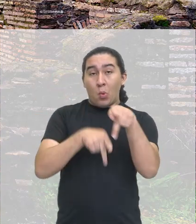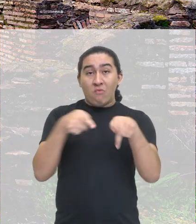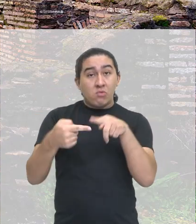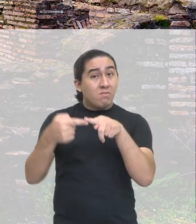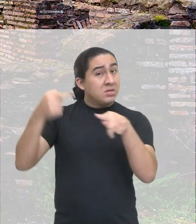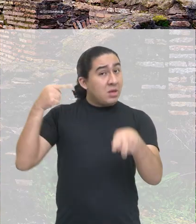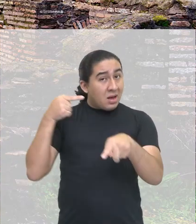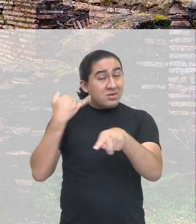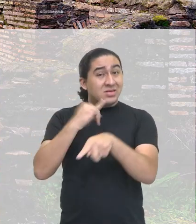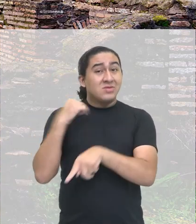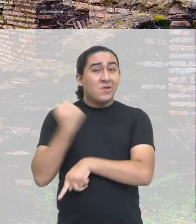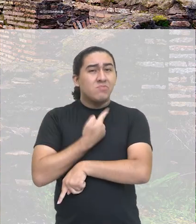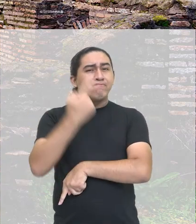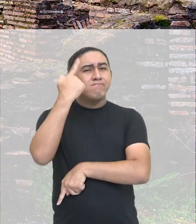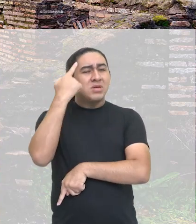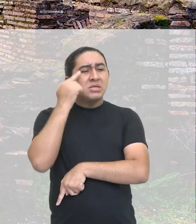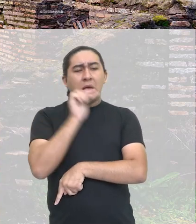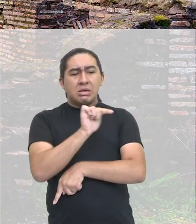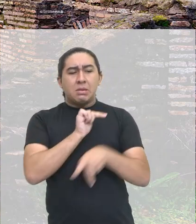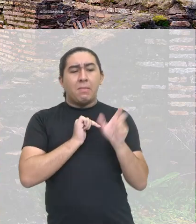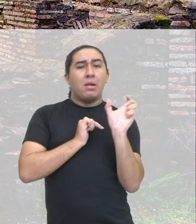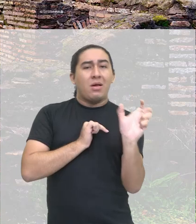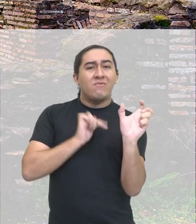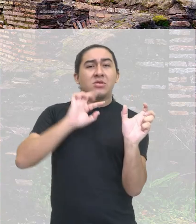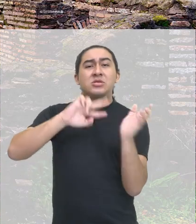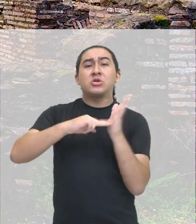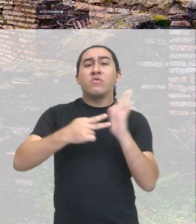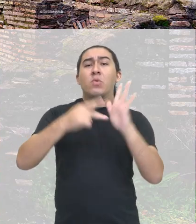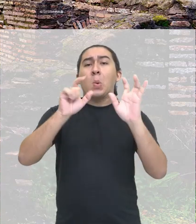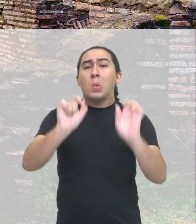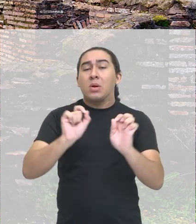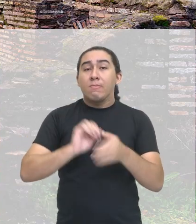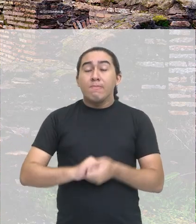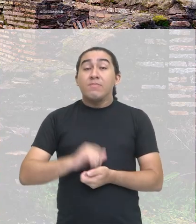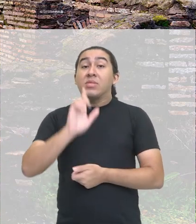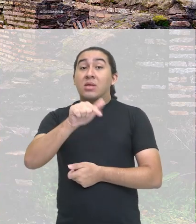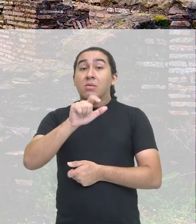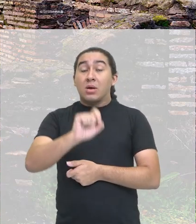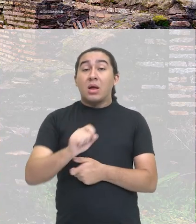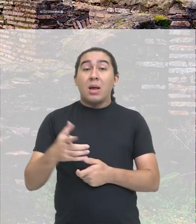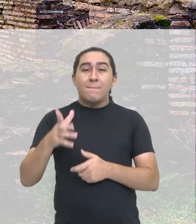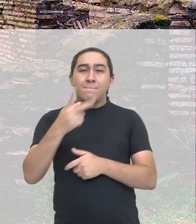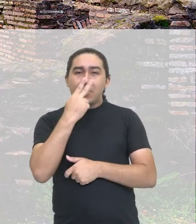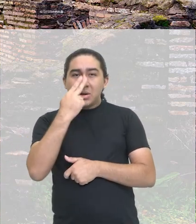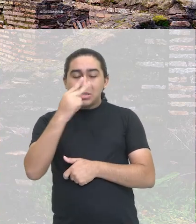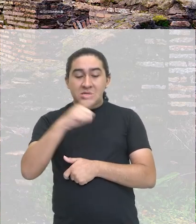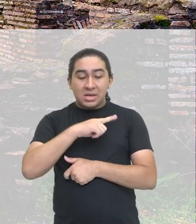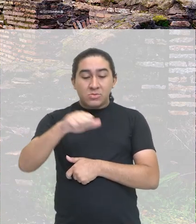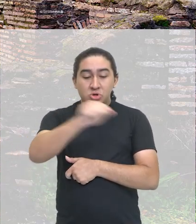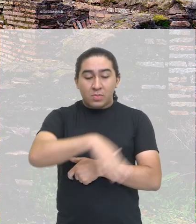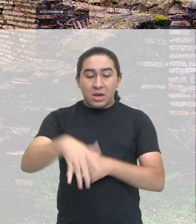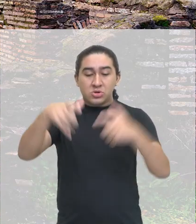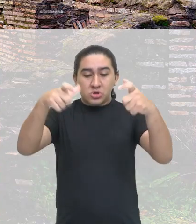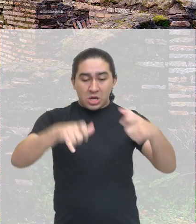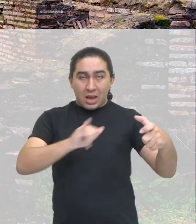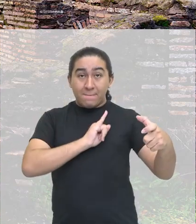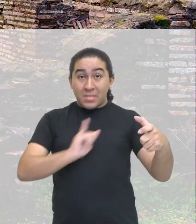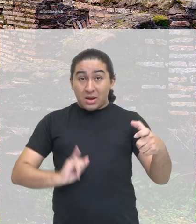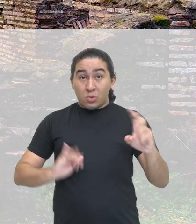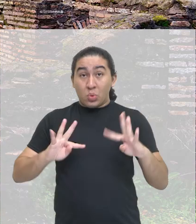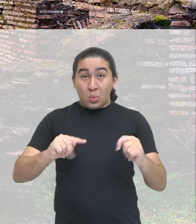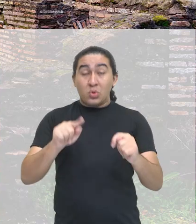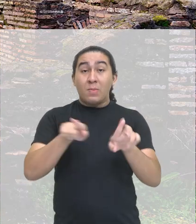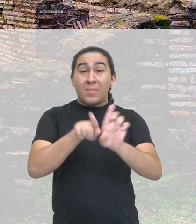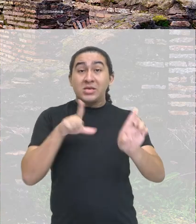seja, se nós falarmos o termo província, nós estamos falando em quê? Em uma repartição desse Império, tá?